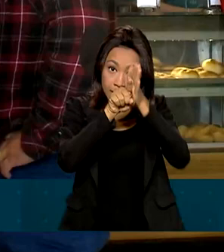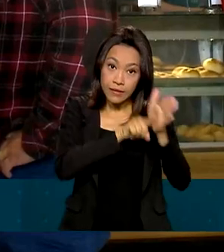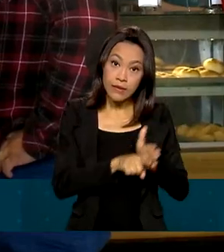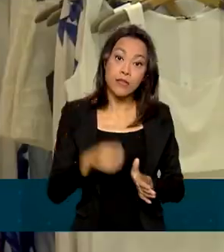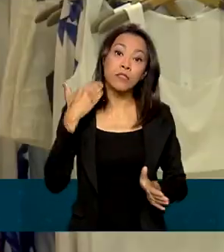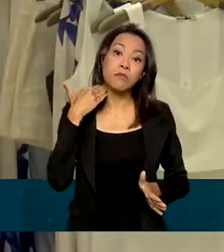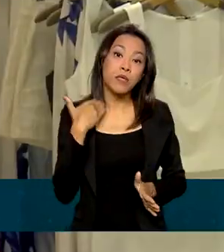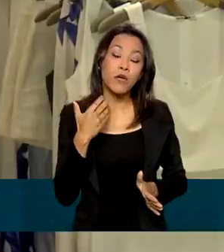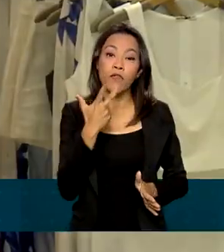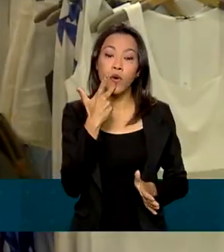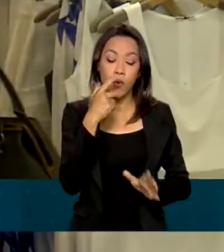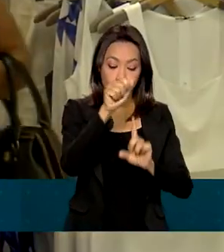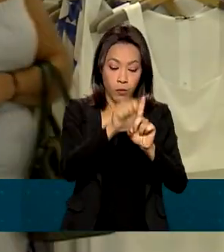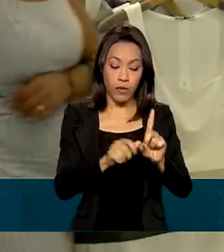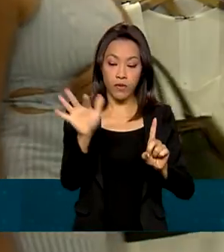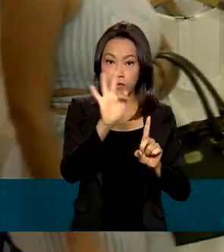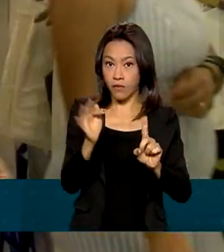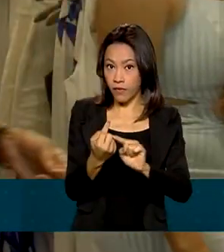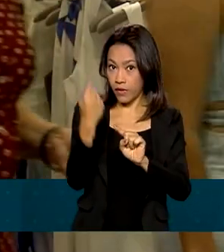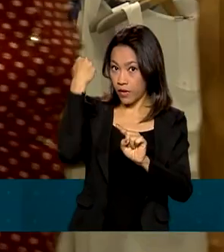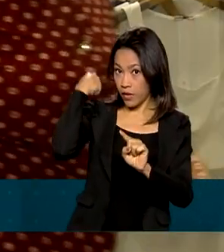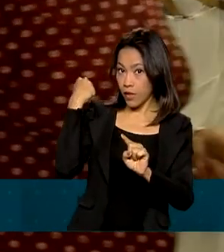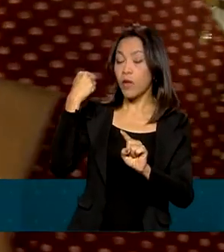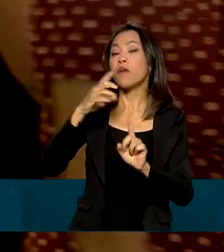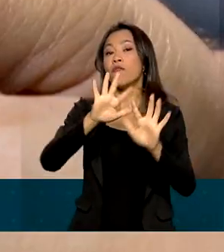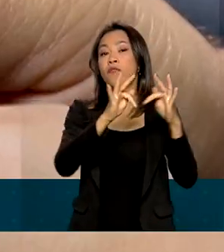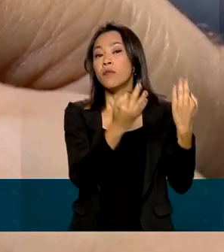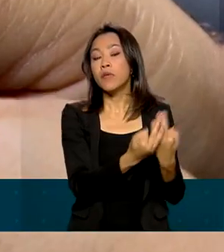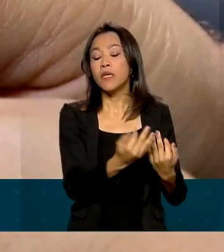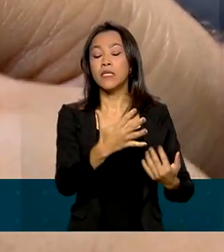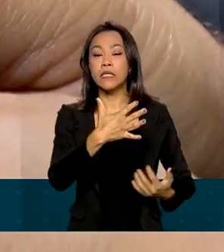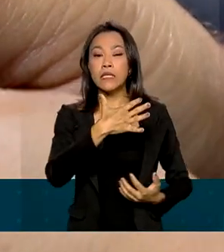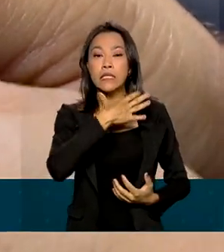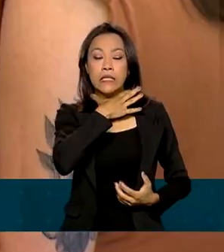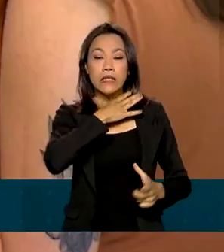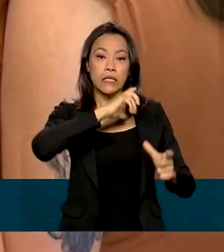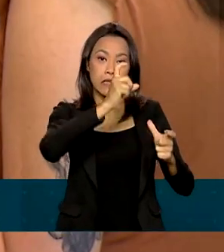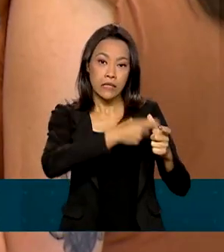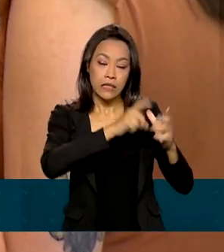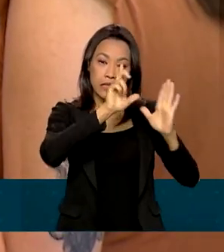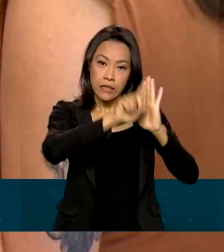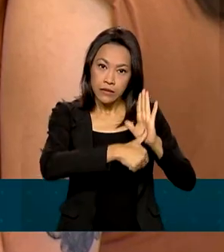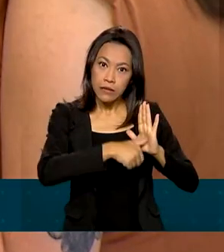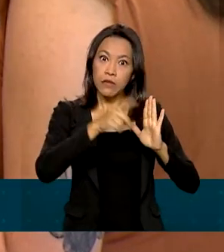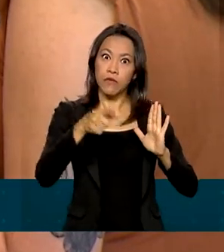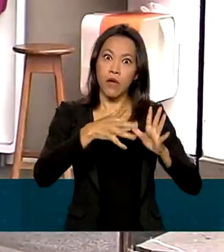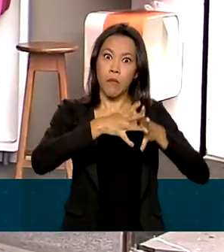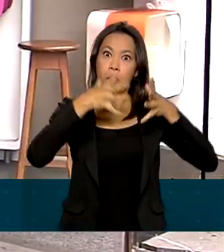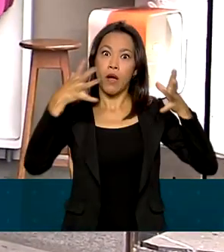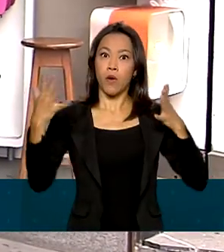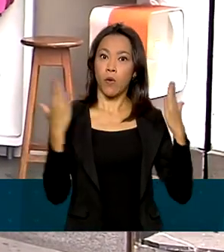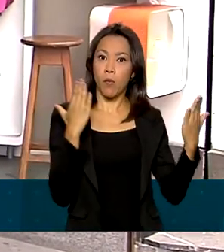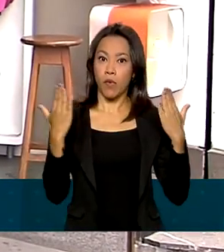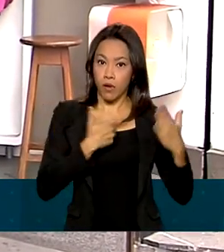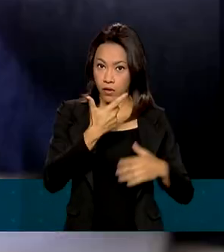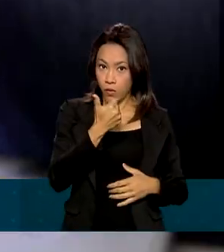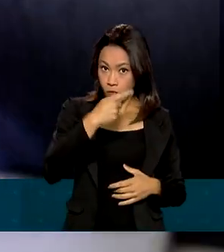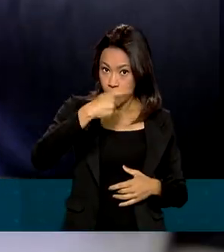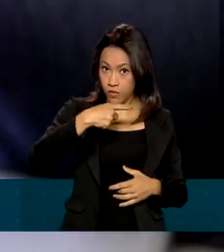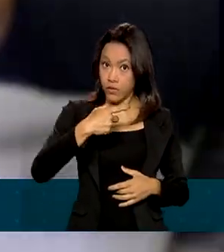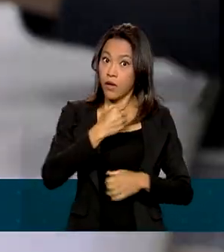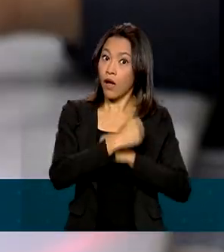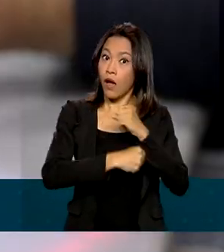fevereiro, a proporção de famílias com dívidas em atraso foi a maior dos últimos 12 anos. 27%